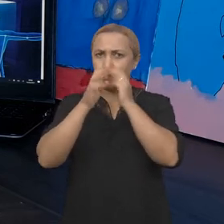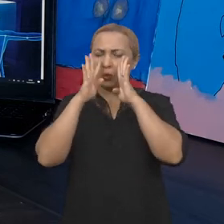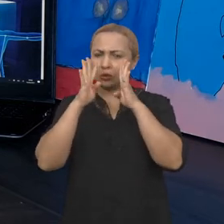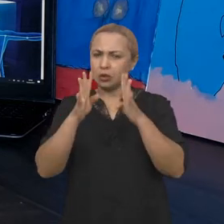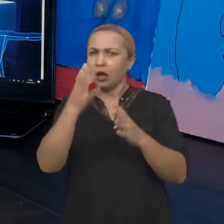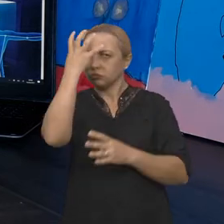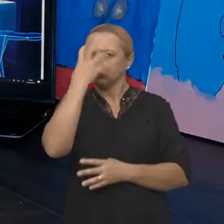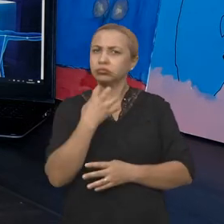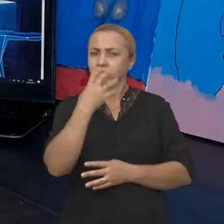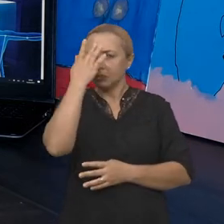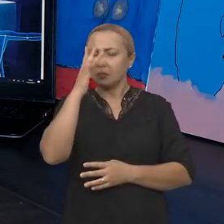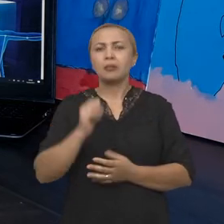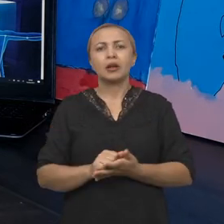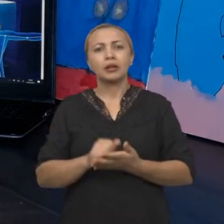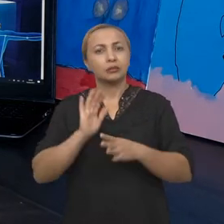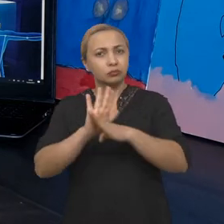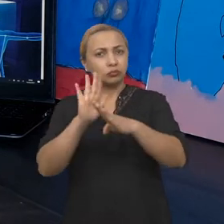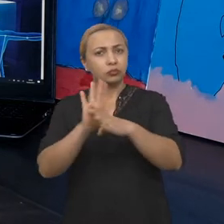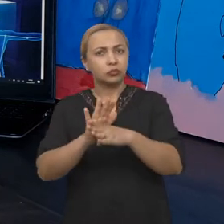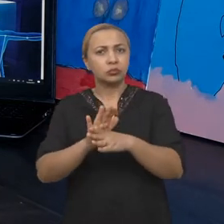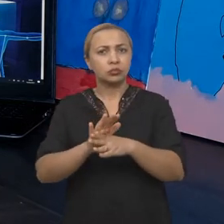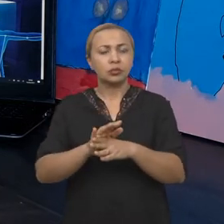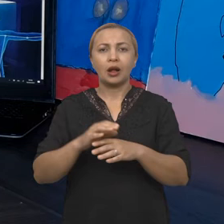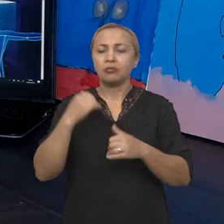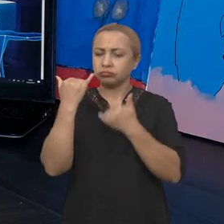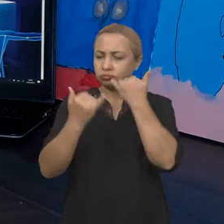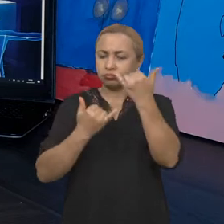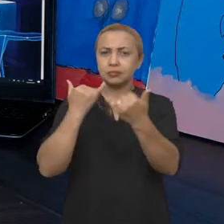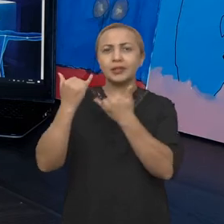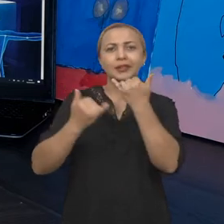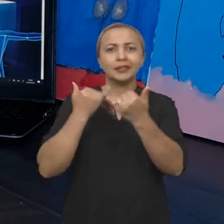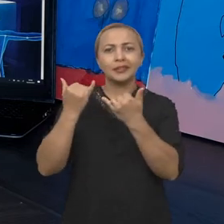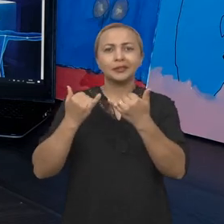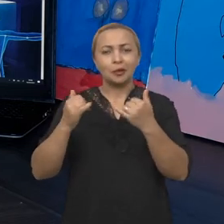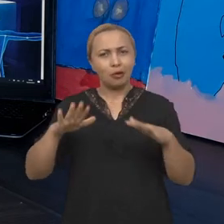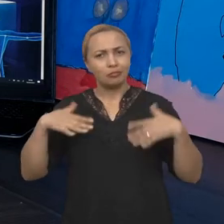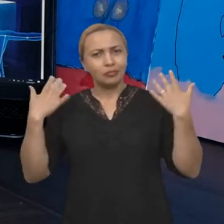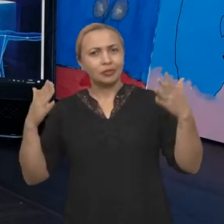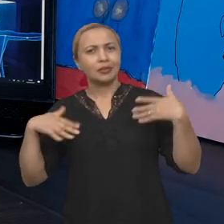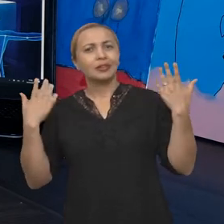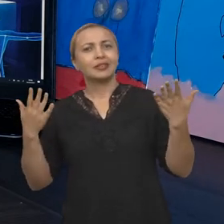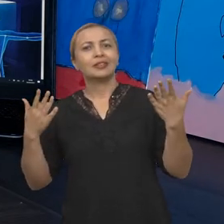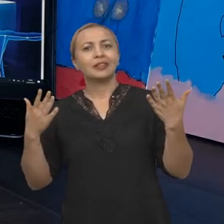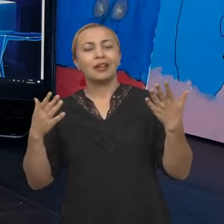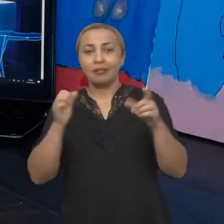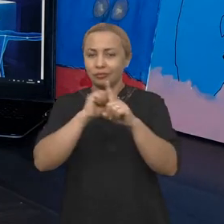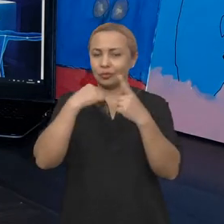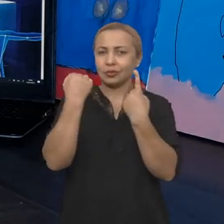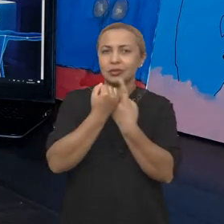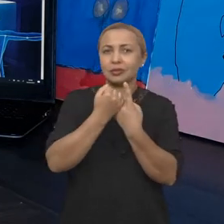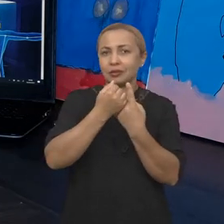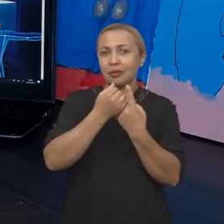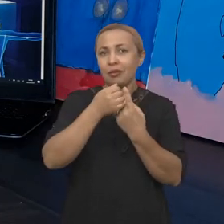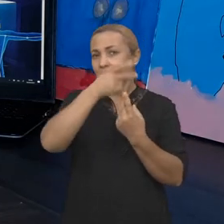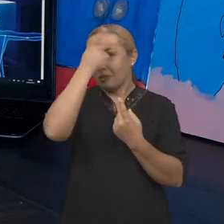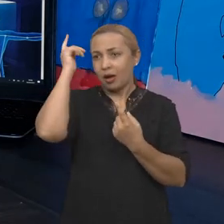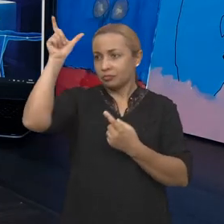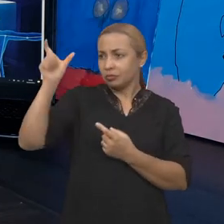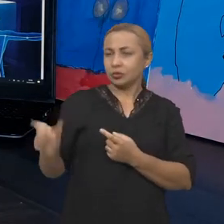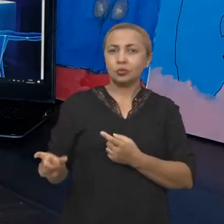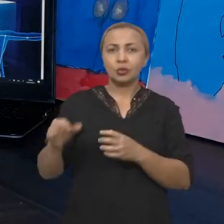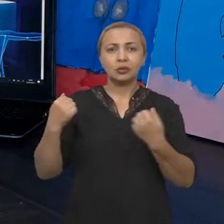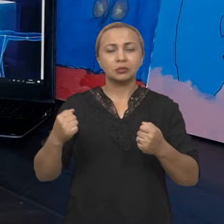customizável para atender de forma lúdica, interativa e social pacientes que